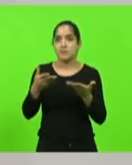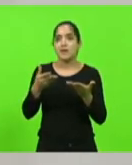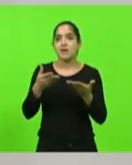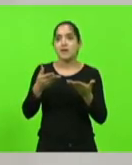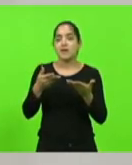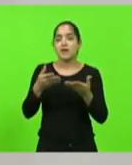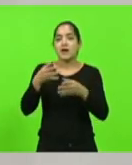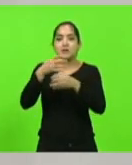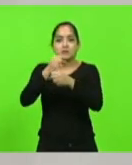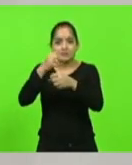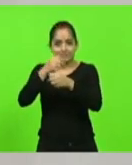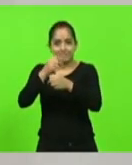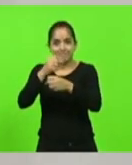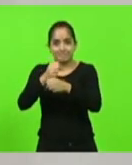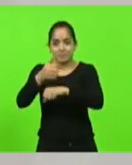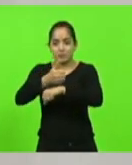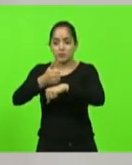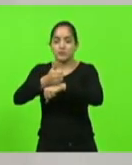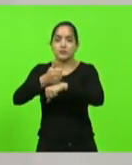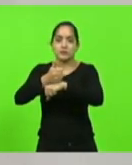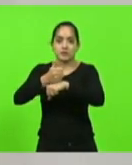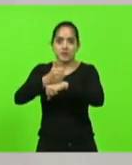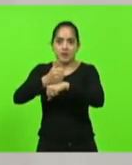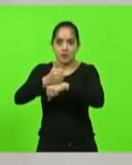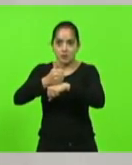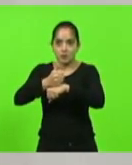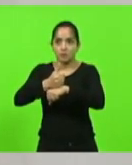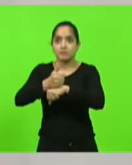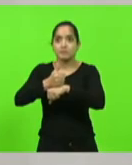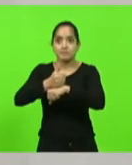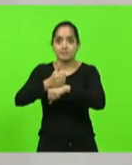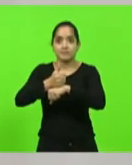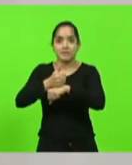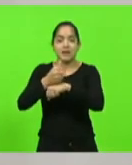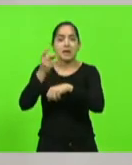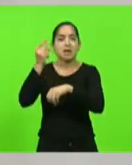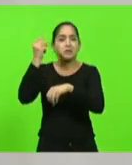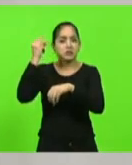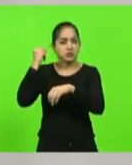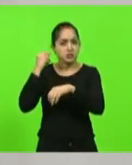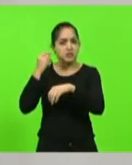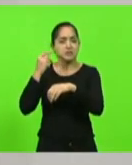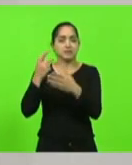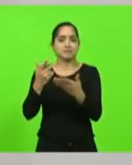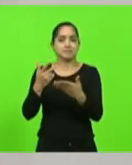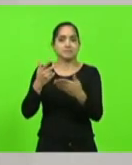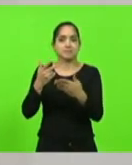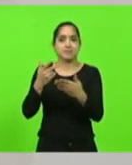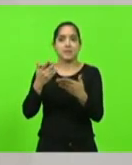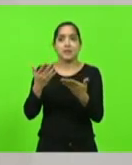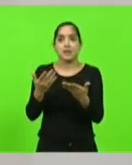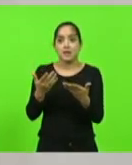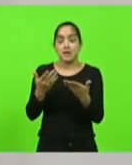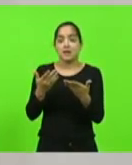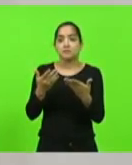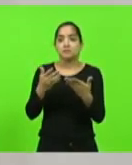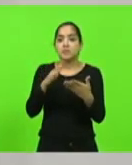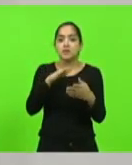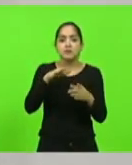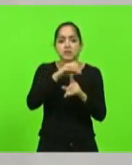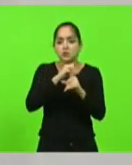porque esta é a profissão, uma das profissões mais antigas da estruturação da sociedade